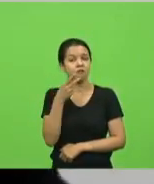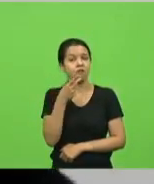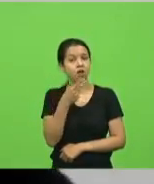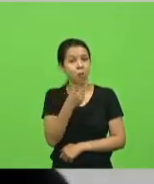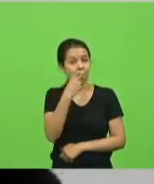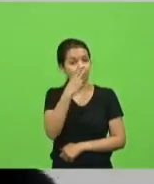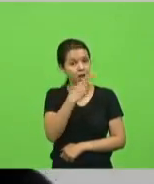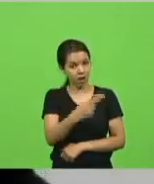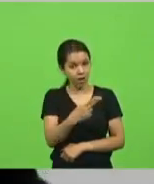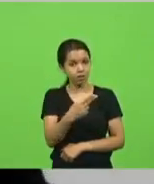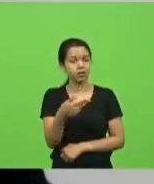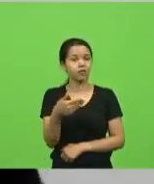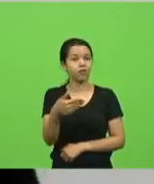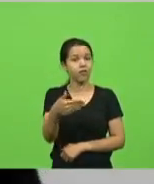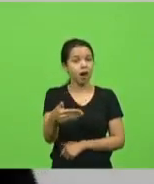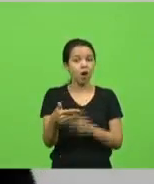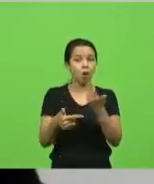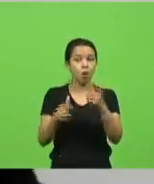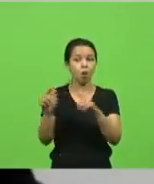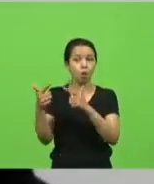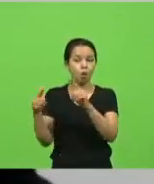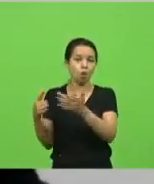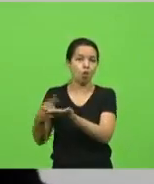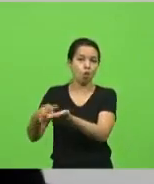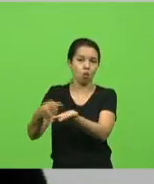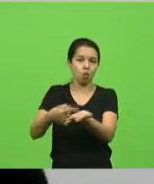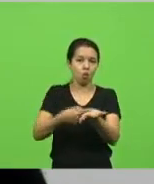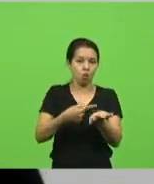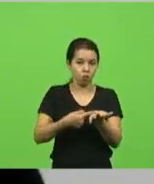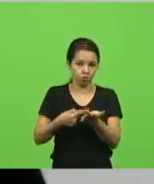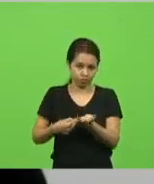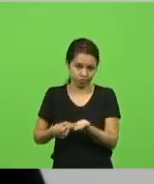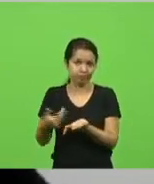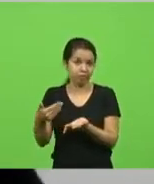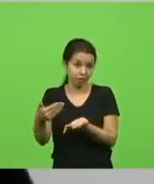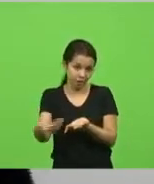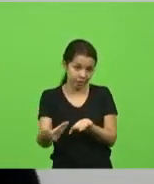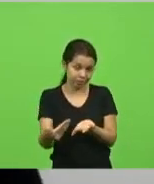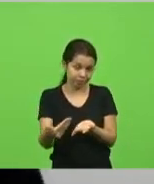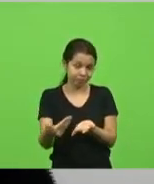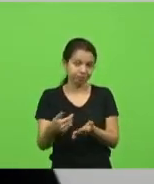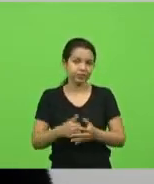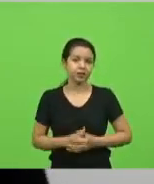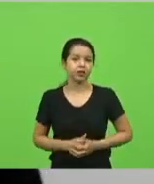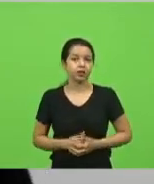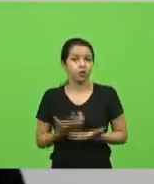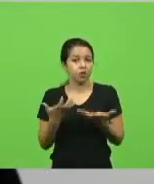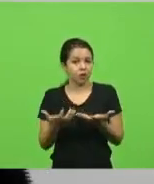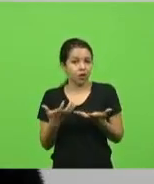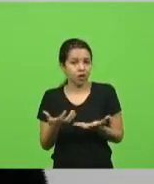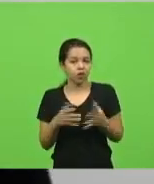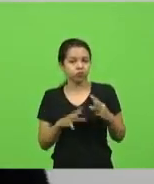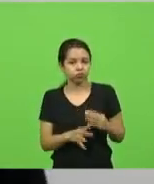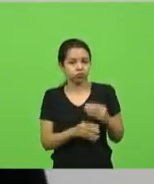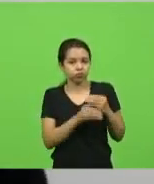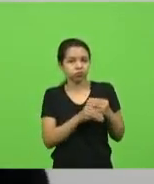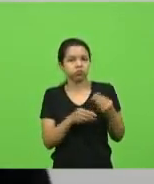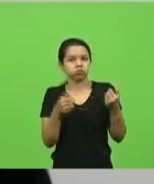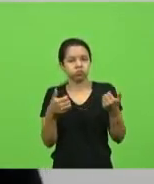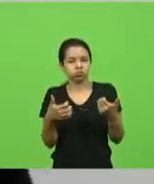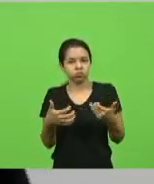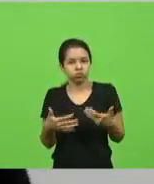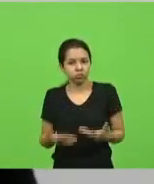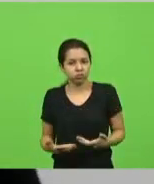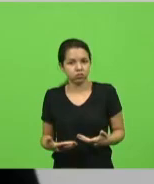outros acordos que já deviam ter sido feitos. Então, eu quero fazer-se a parte, e sei de todo